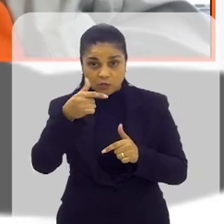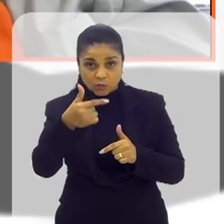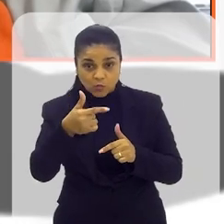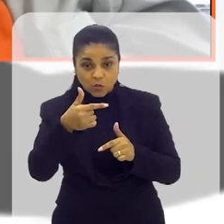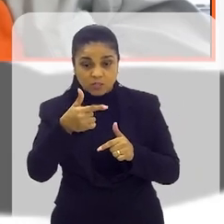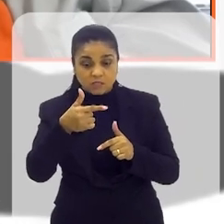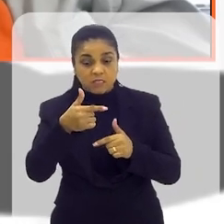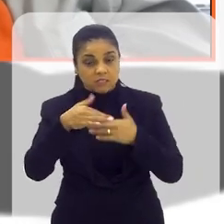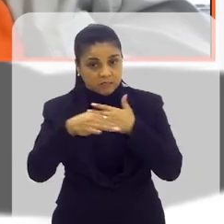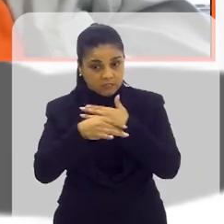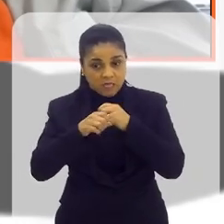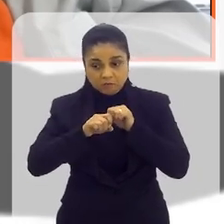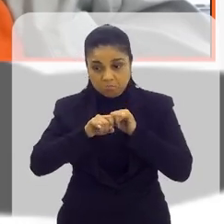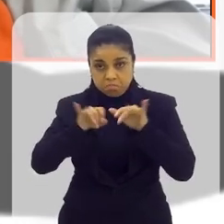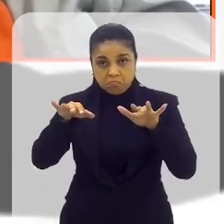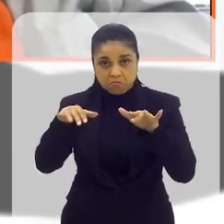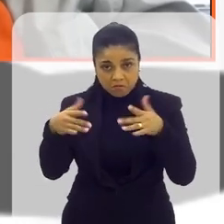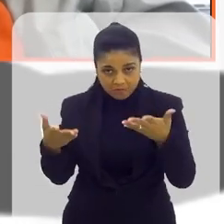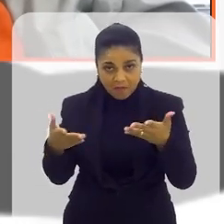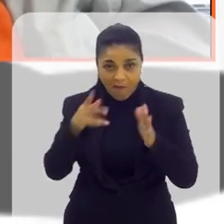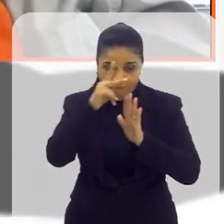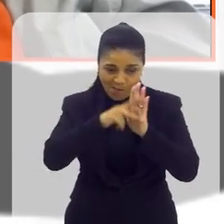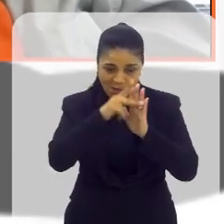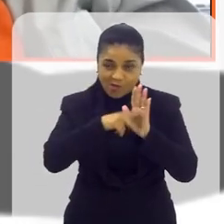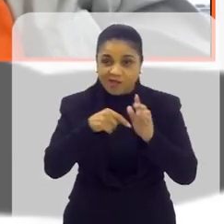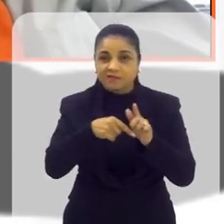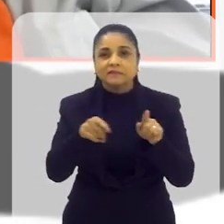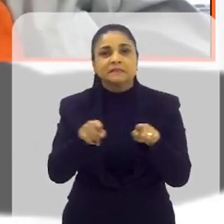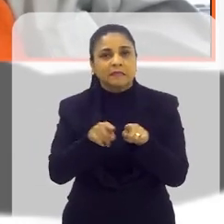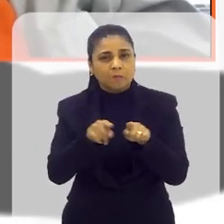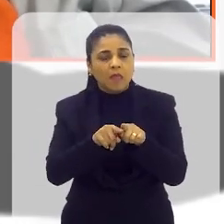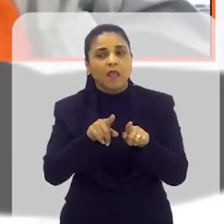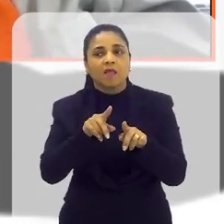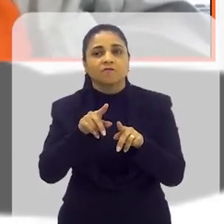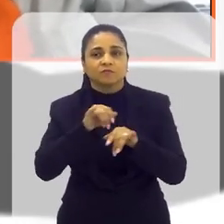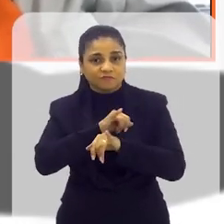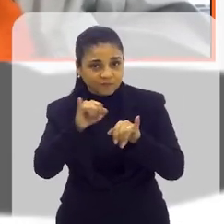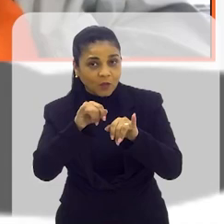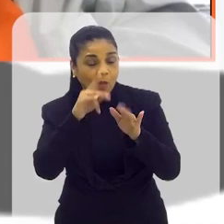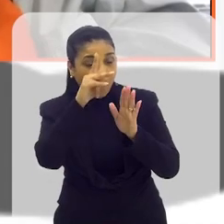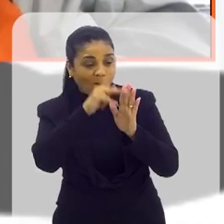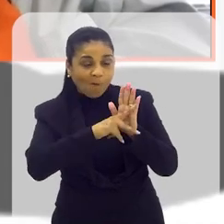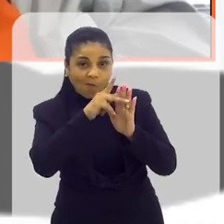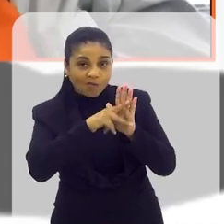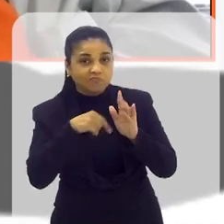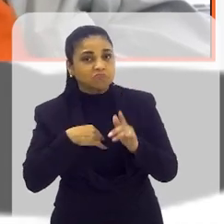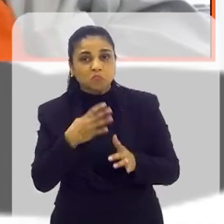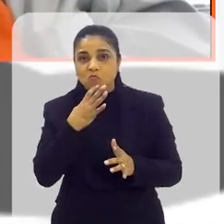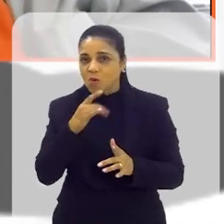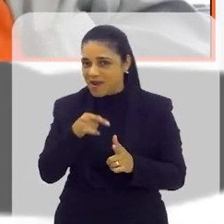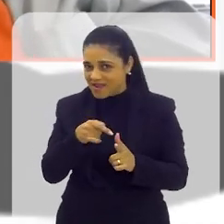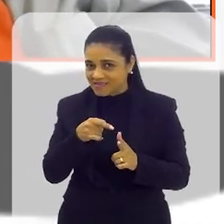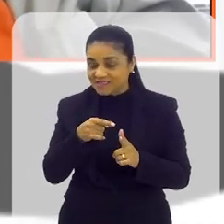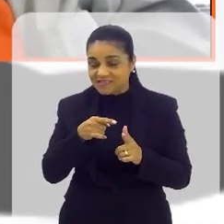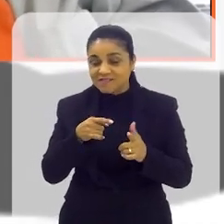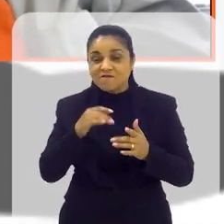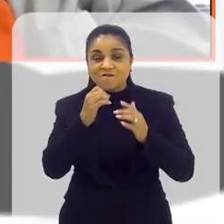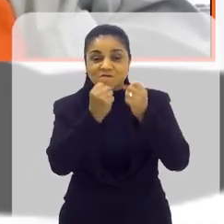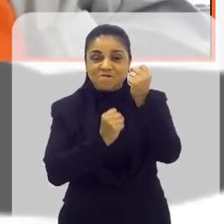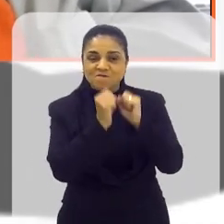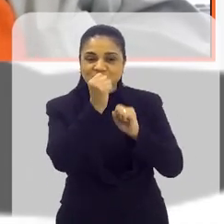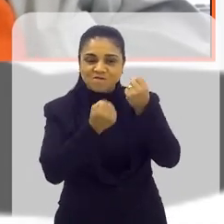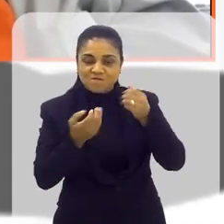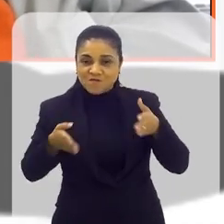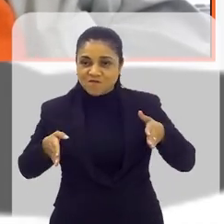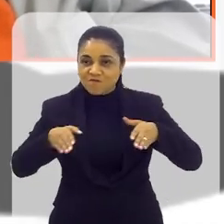92 cidades do Estado. Aliás, por falar em projetos... Eu vou te falar um projeto também, não sei se você conhece, que é